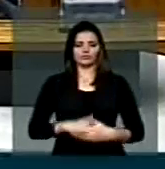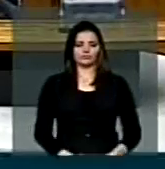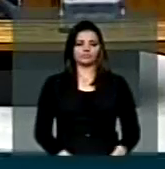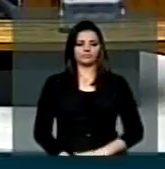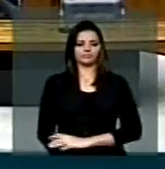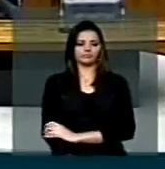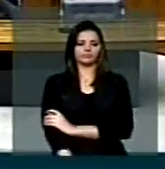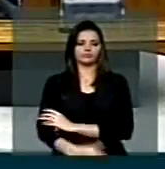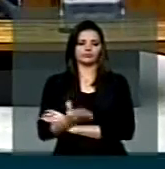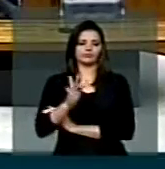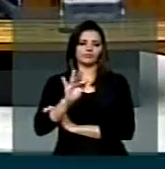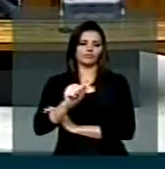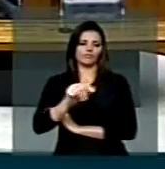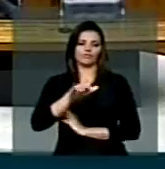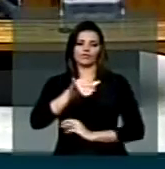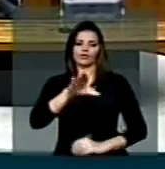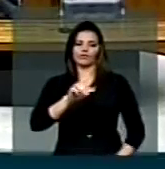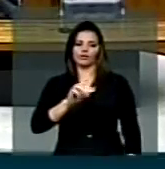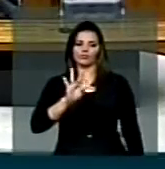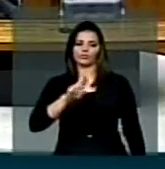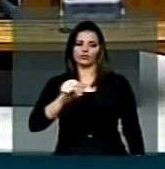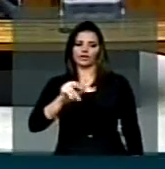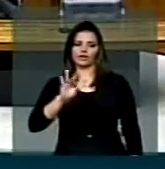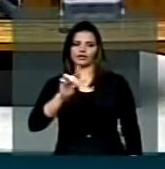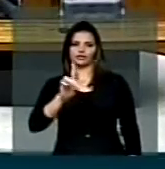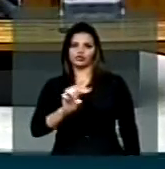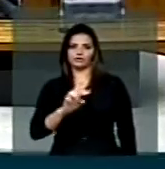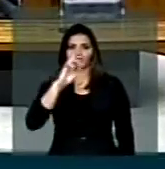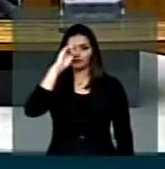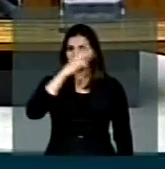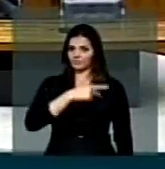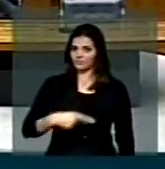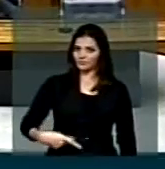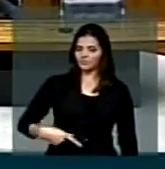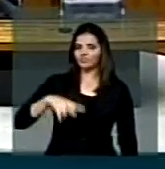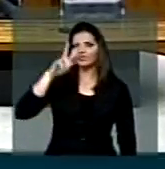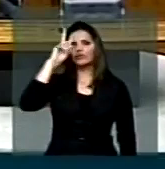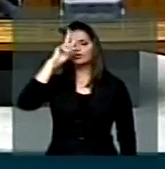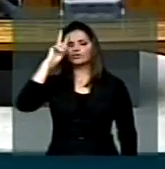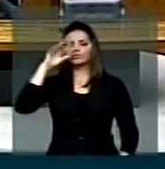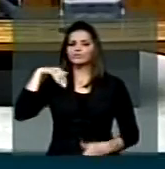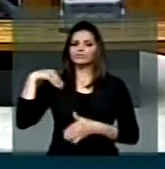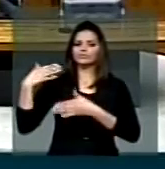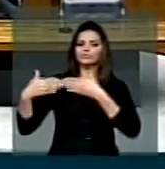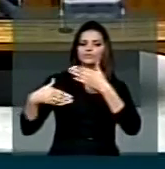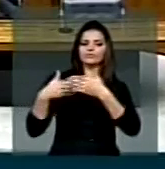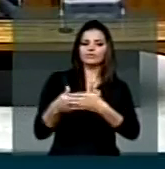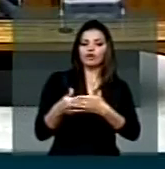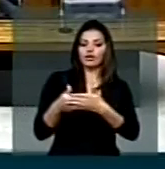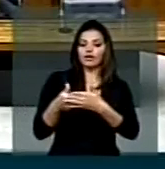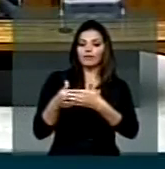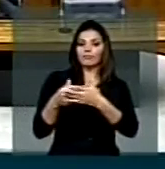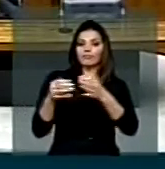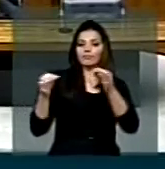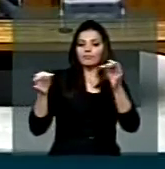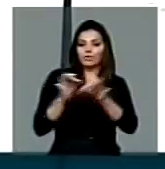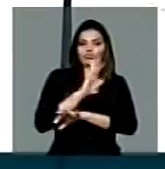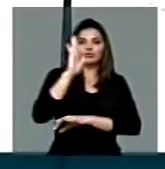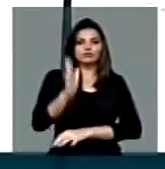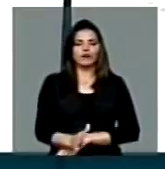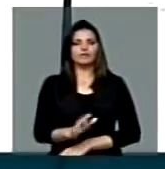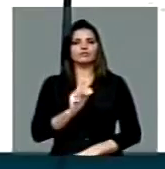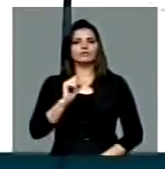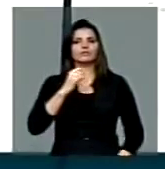Deputado Fábio Trav. Senhor Presidente, a história só se completa quando